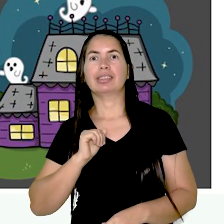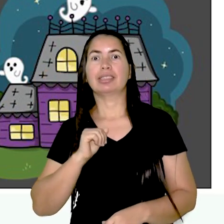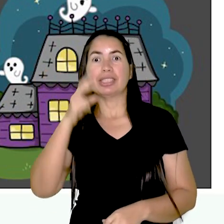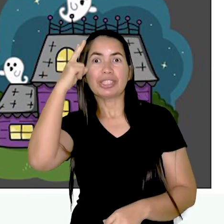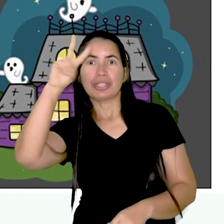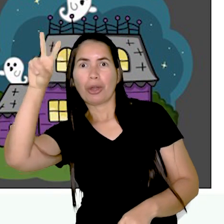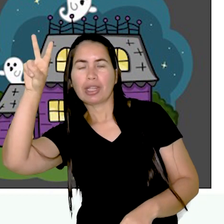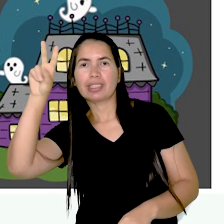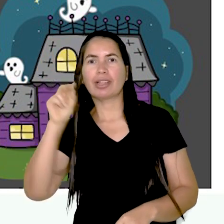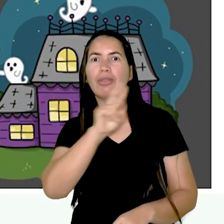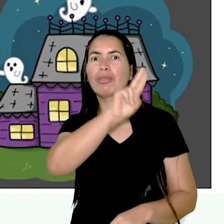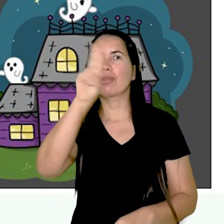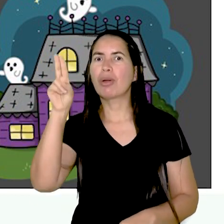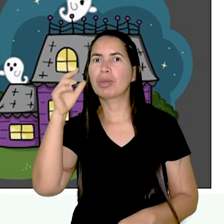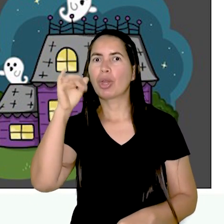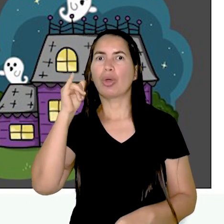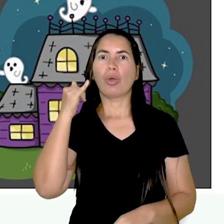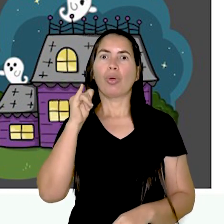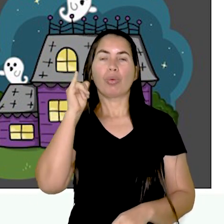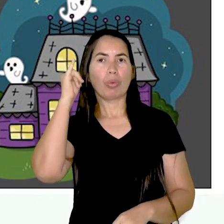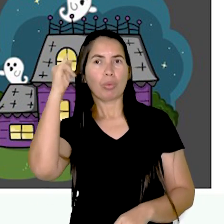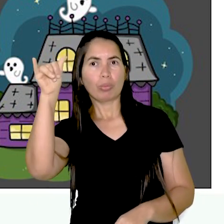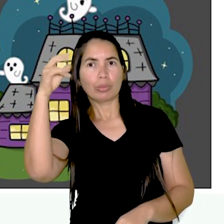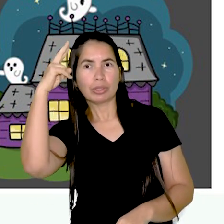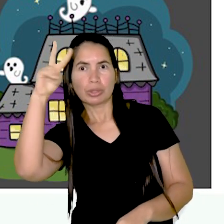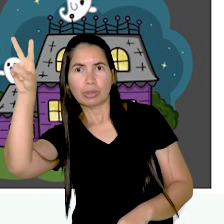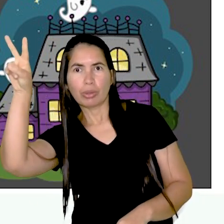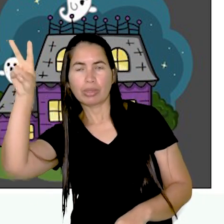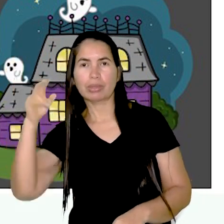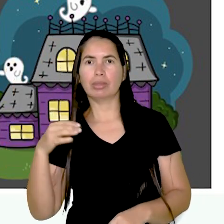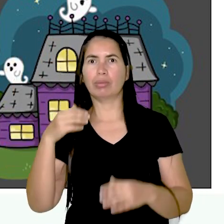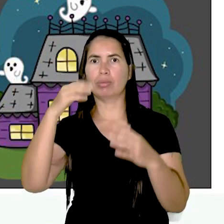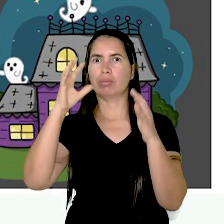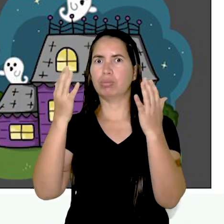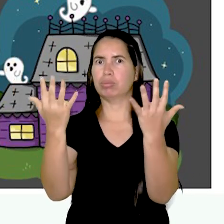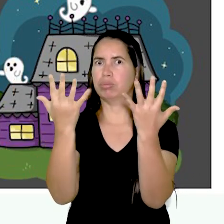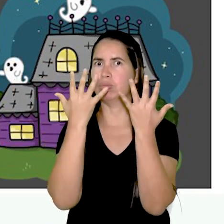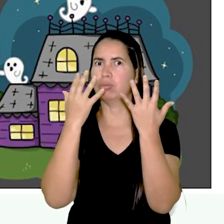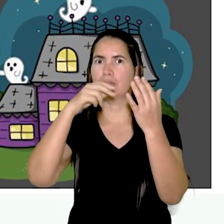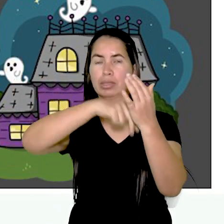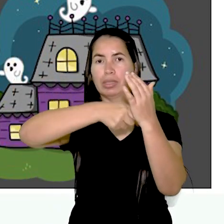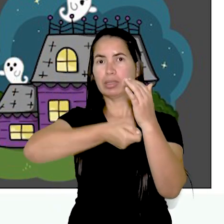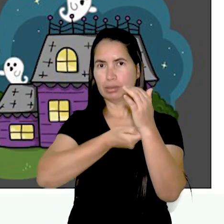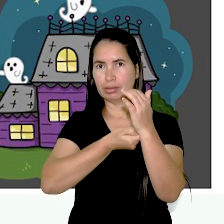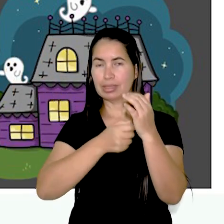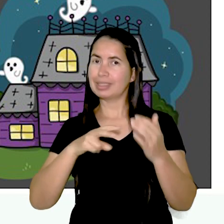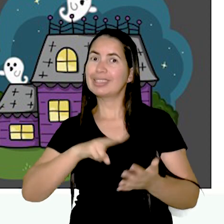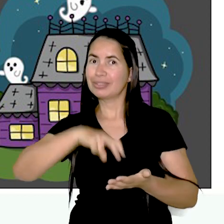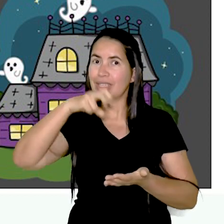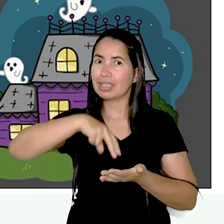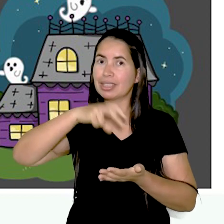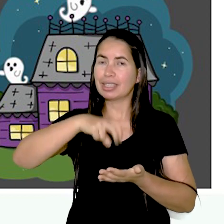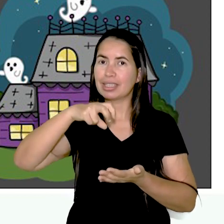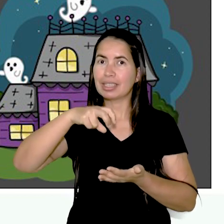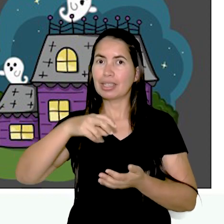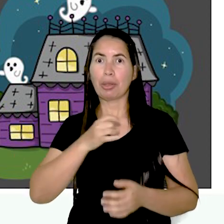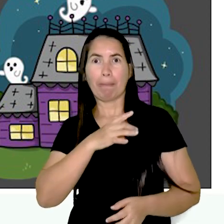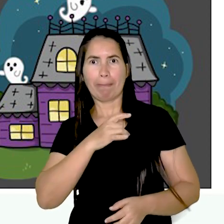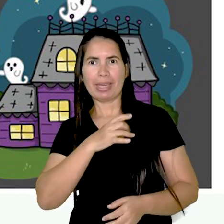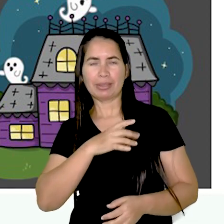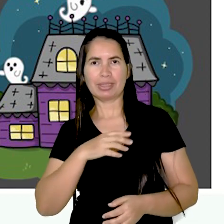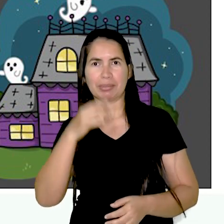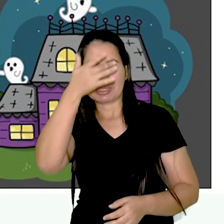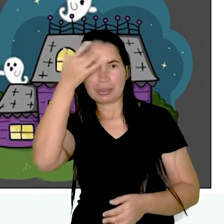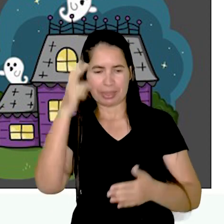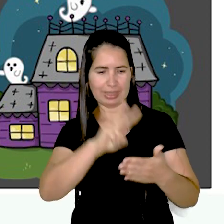essas histórias são chamadas de conto de suspense ou de mistério. E tem a finalidade de divertir, causando medo no